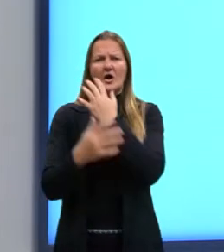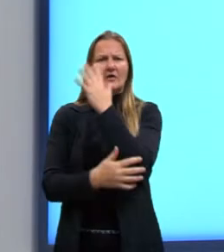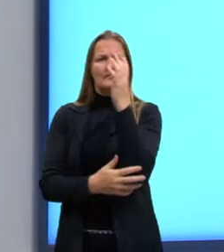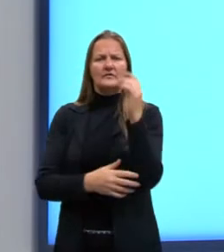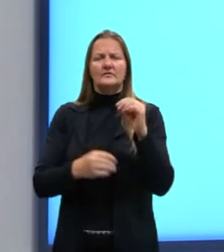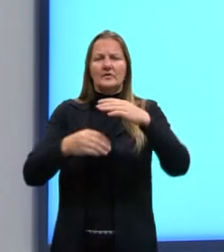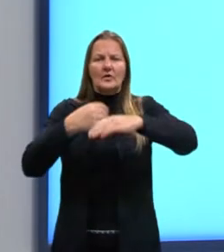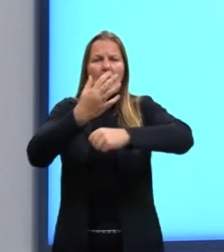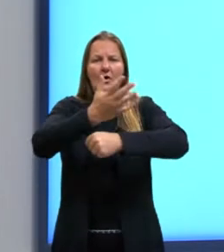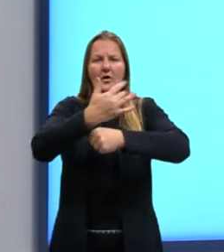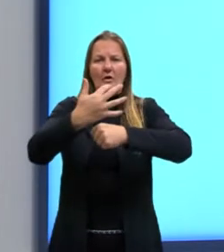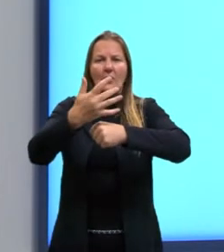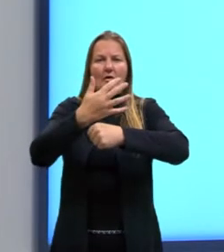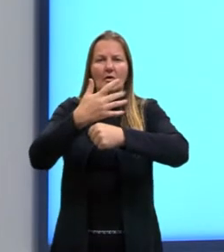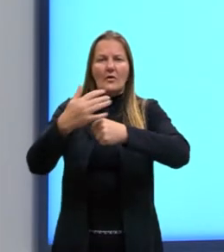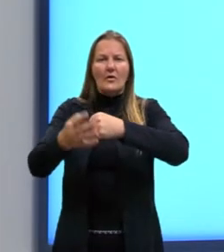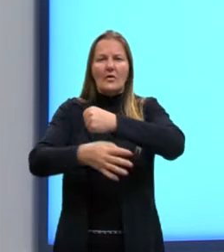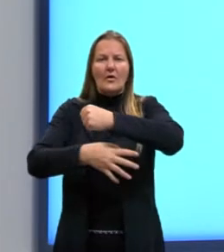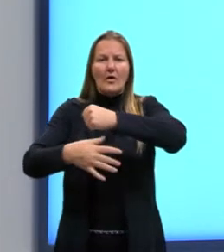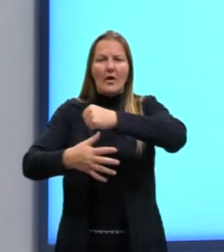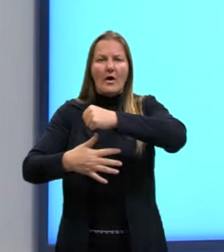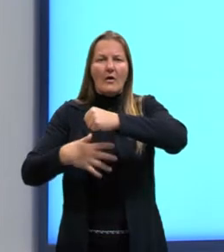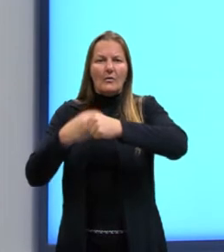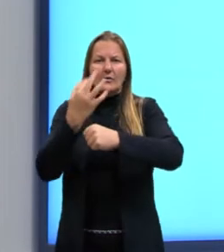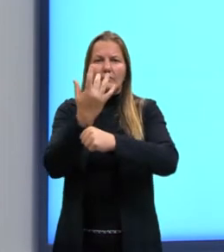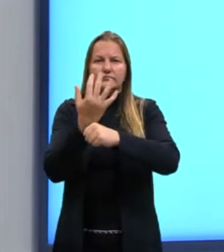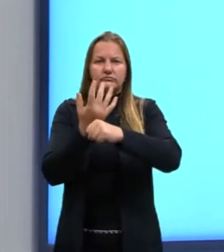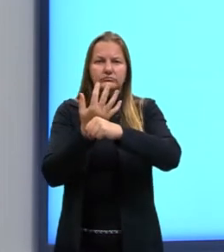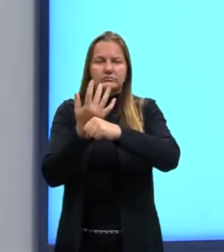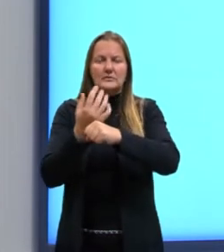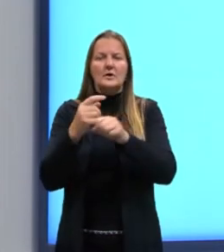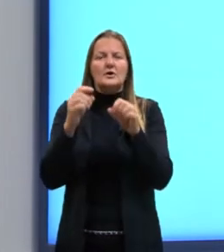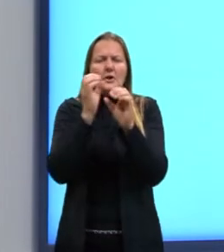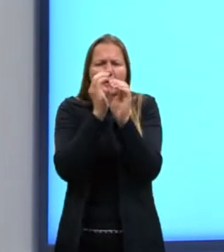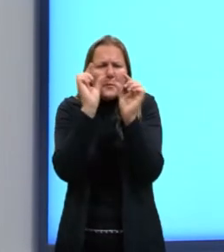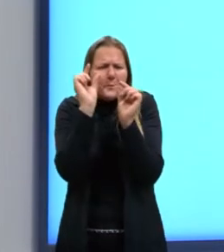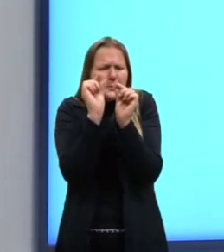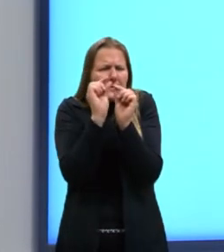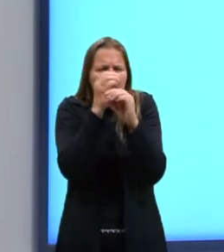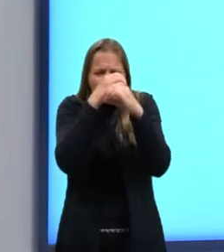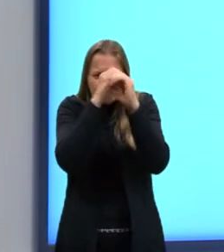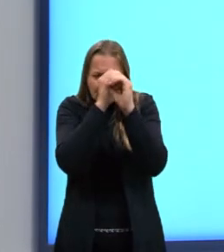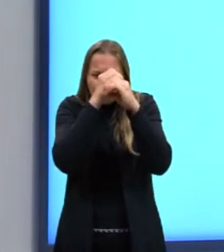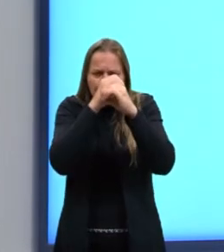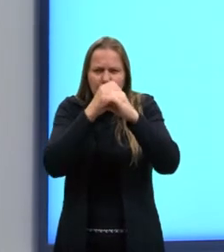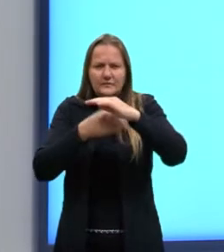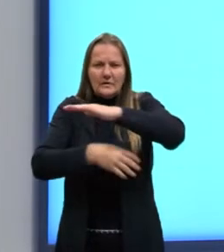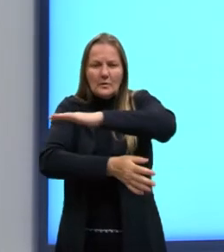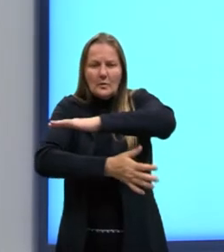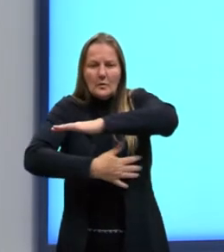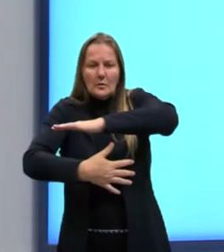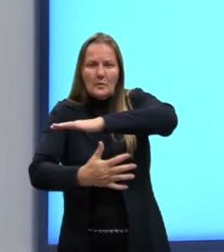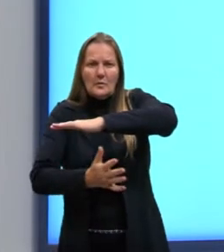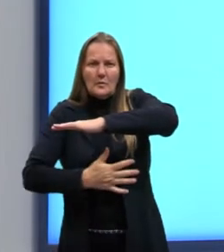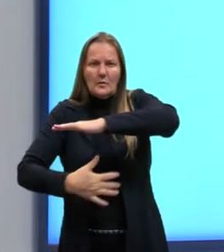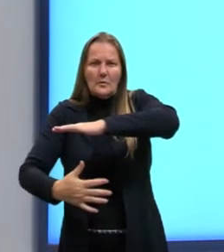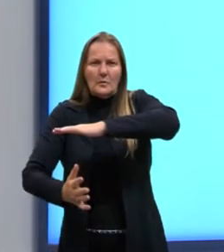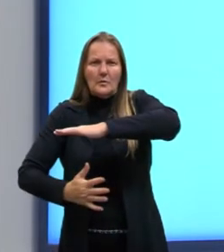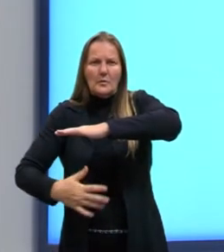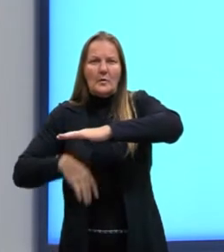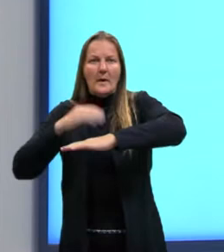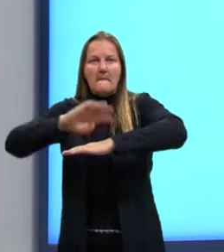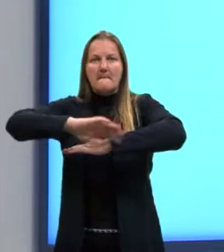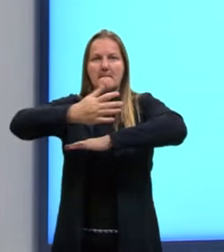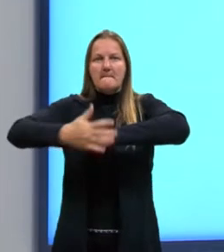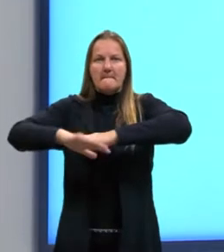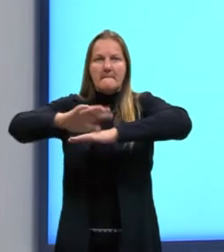algas, tanto macroscópicas quanto microscópicas, o fitoplancton, que também é o grande responsável pela